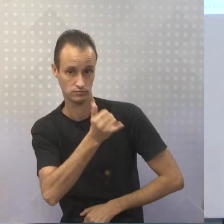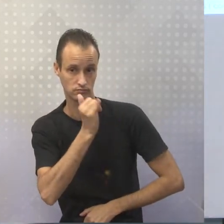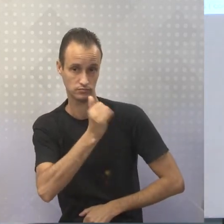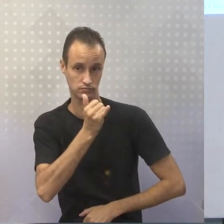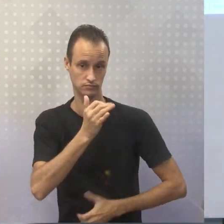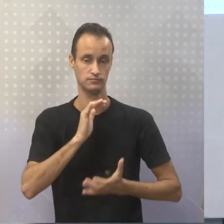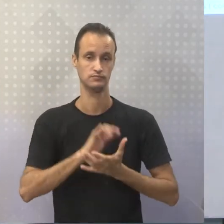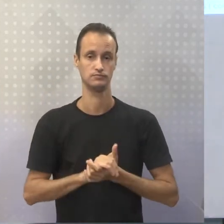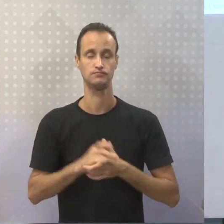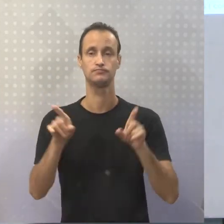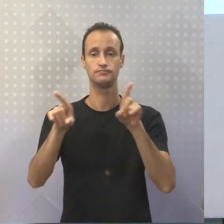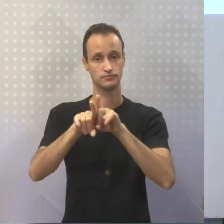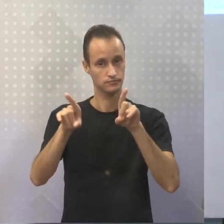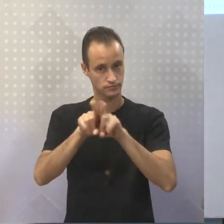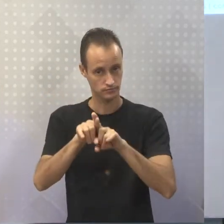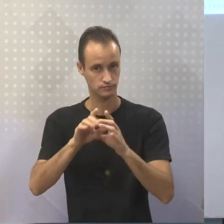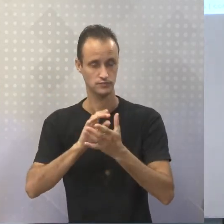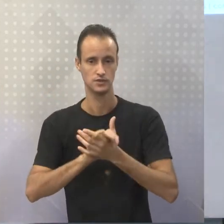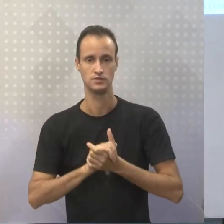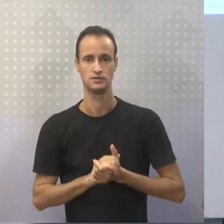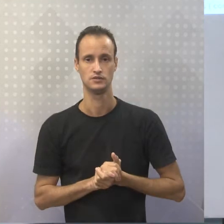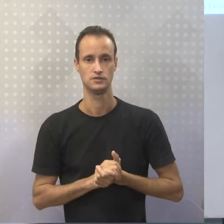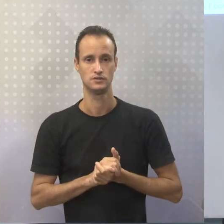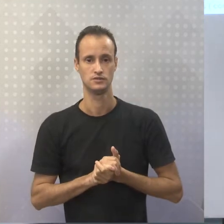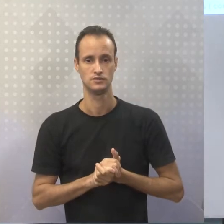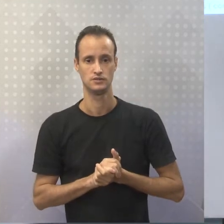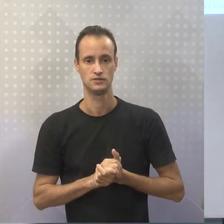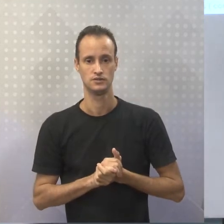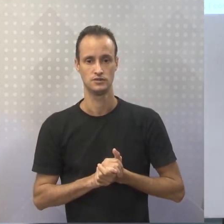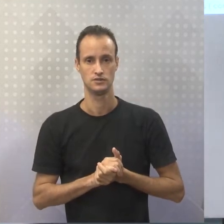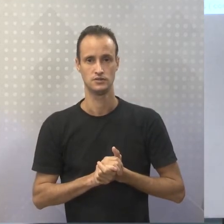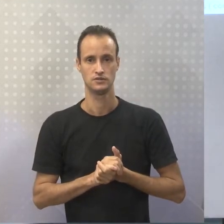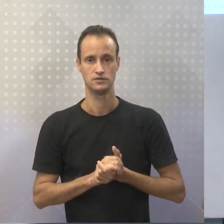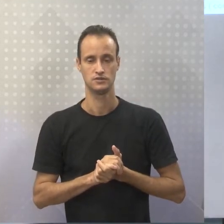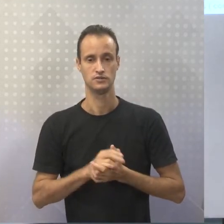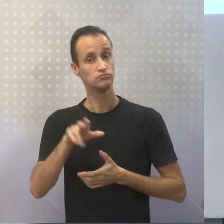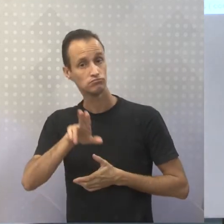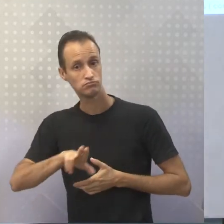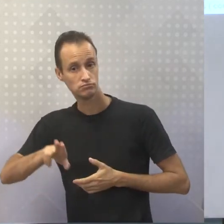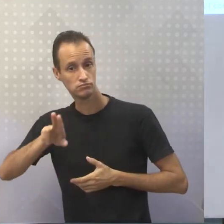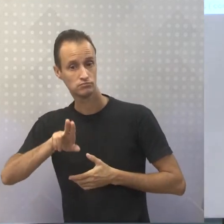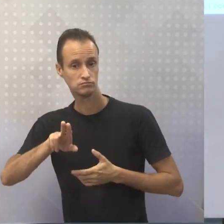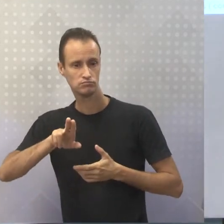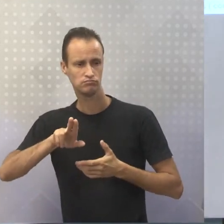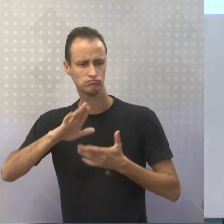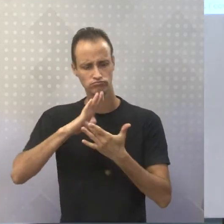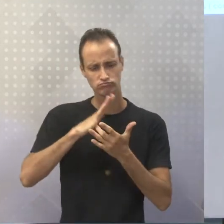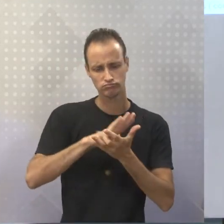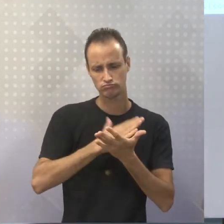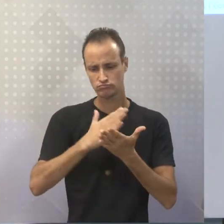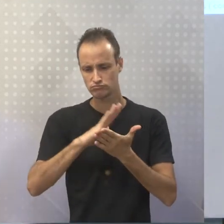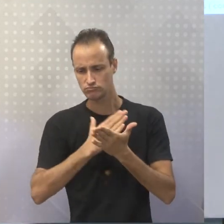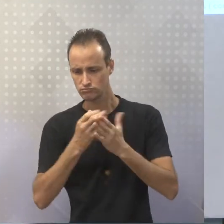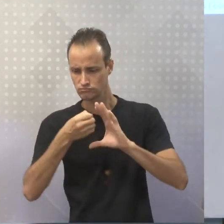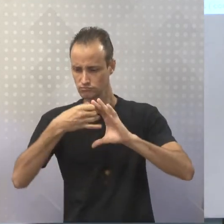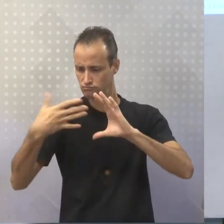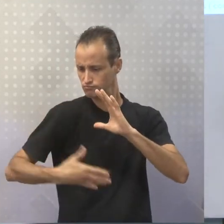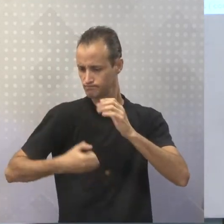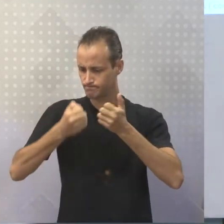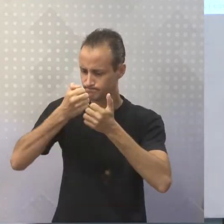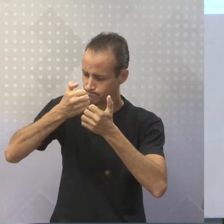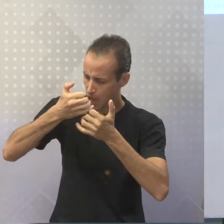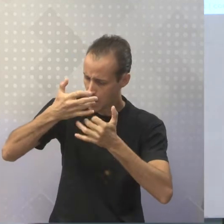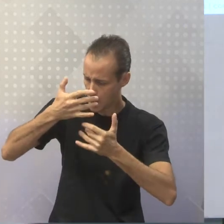né? Vou dizer também algumas, vou usar algumas características descritivas,